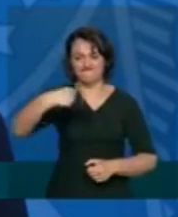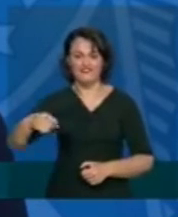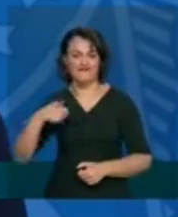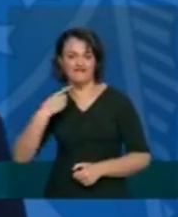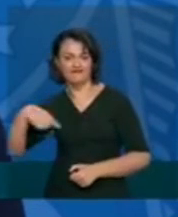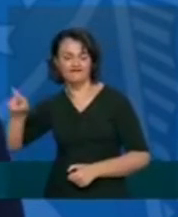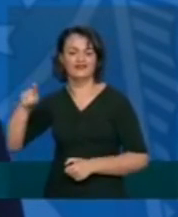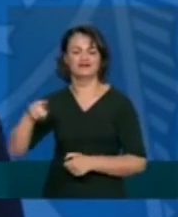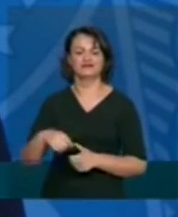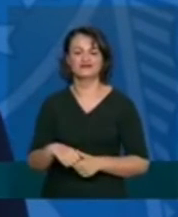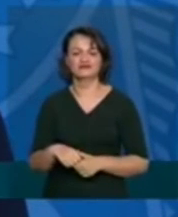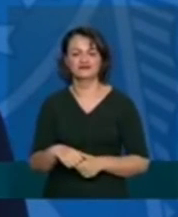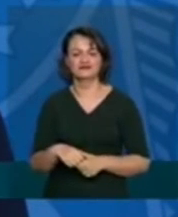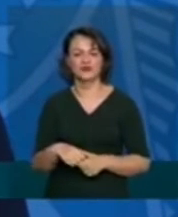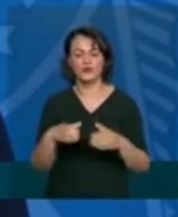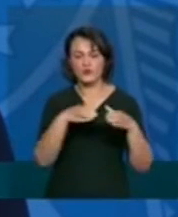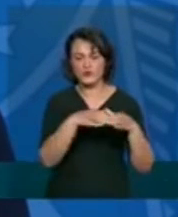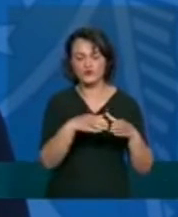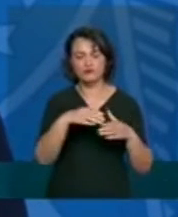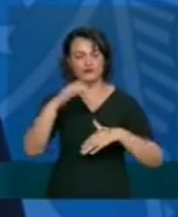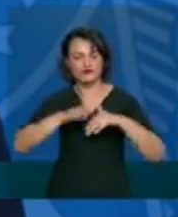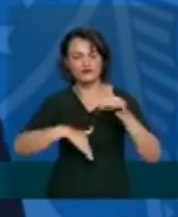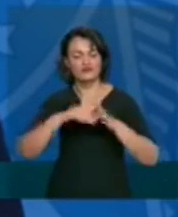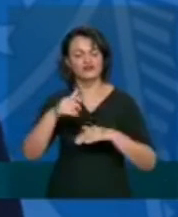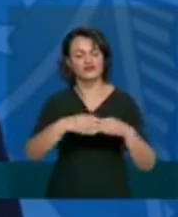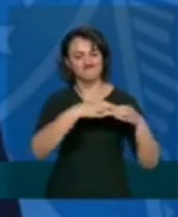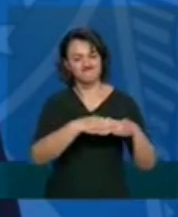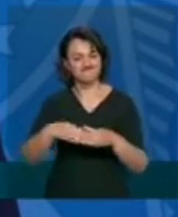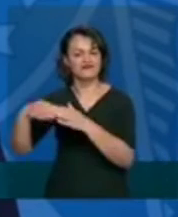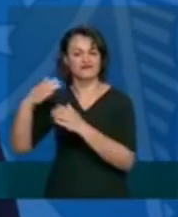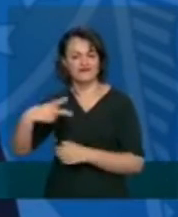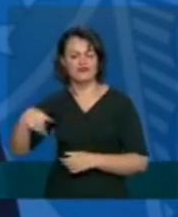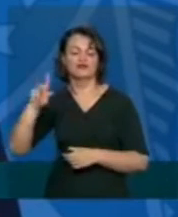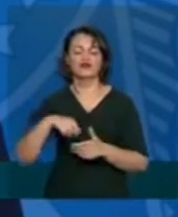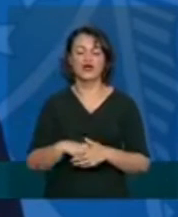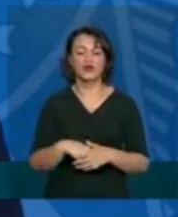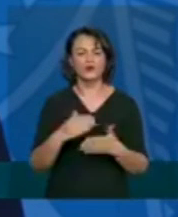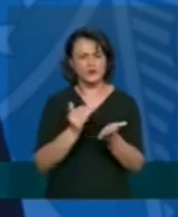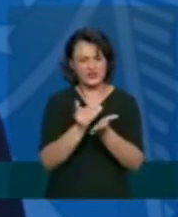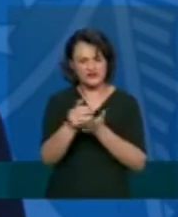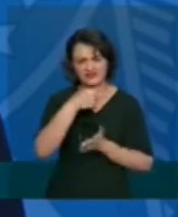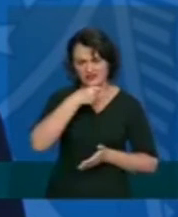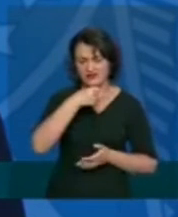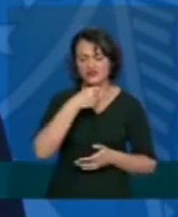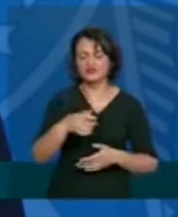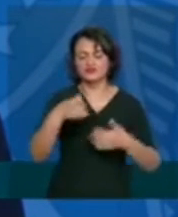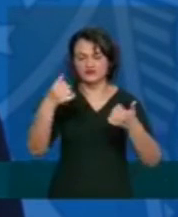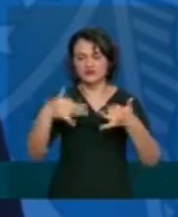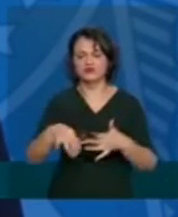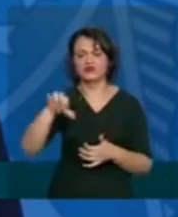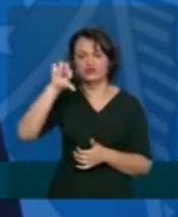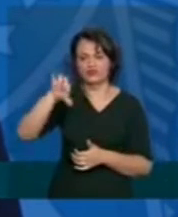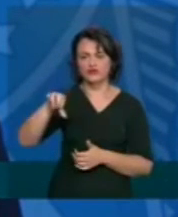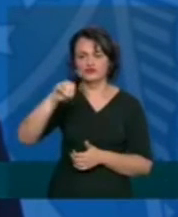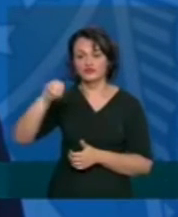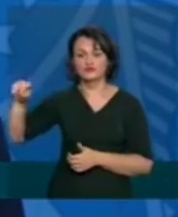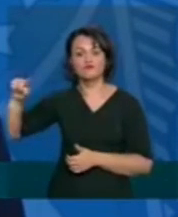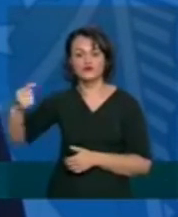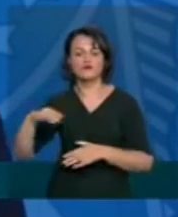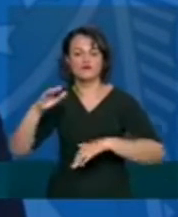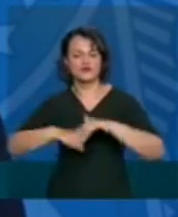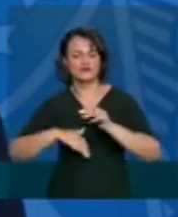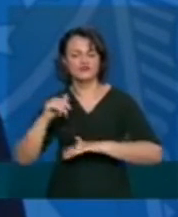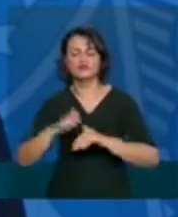de recrutamento de profissionais nesse cadastro como nós falamos no início da coletiva nós já temos mais de 900 mil profissionais